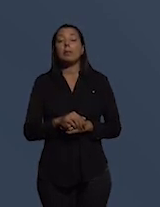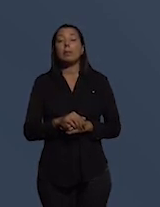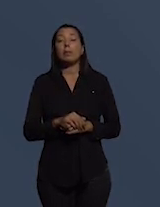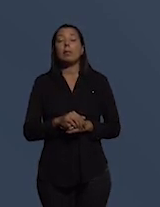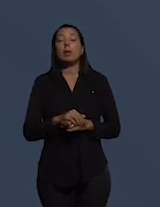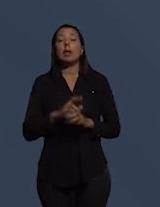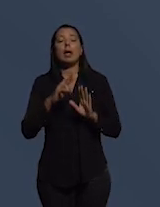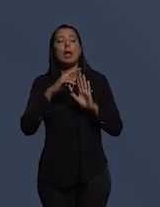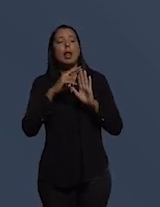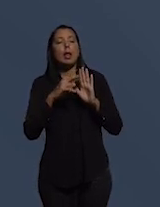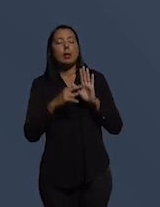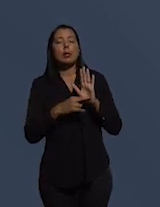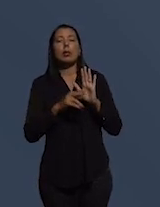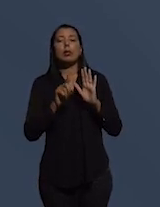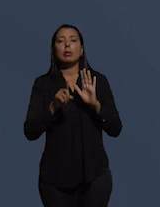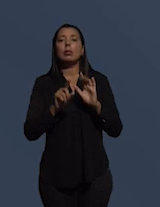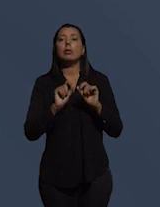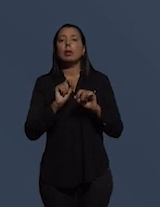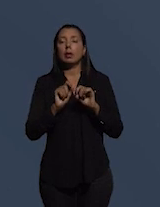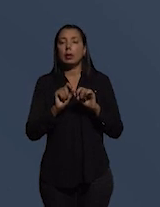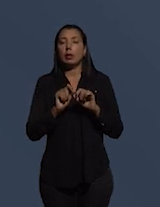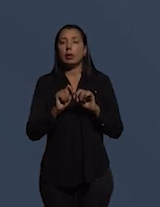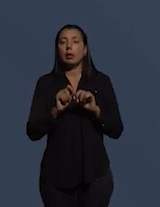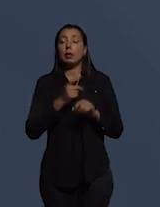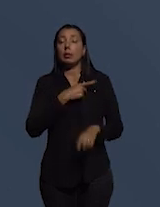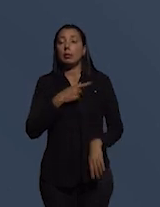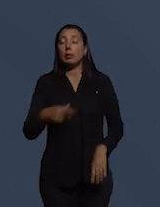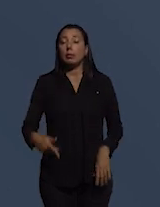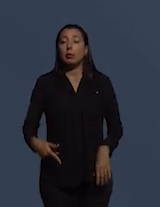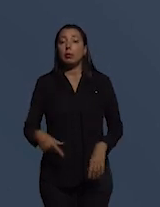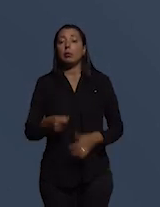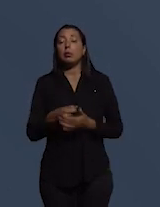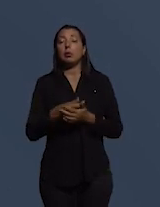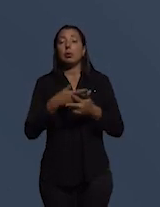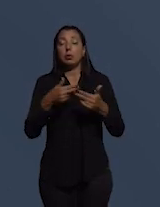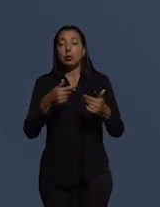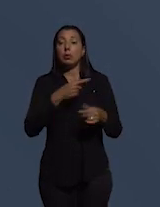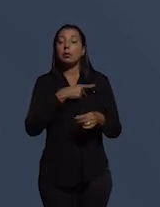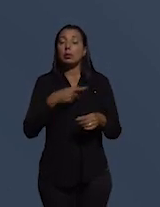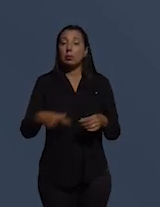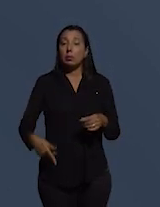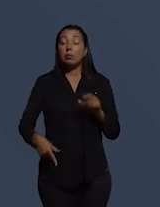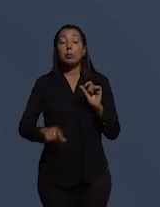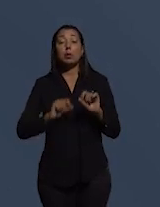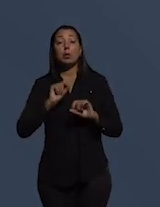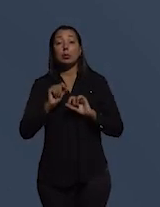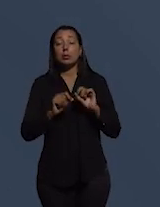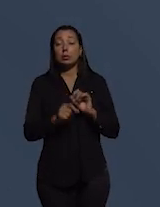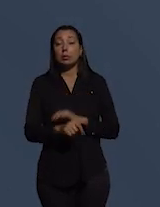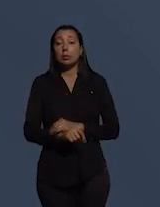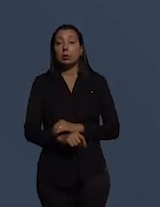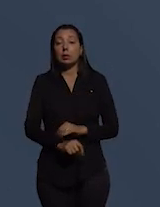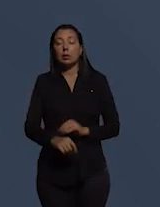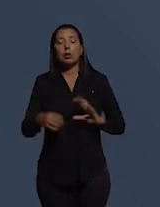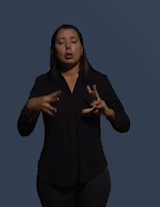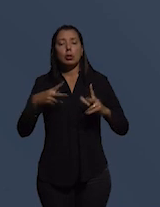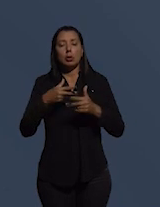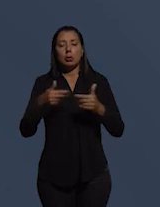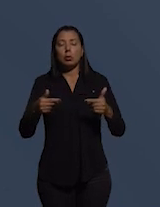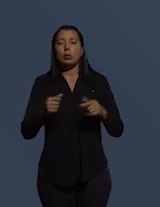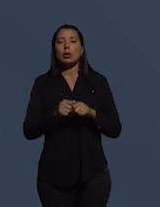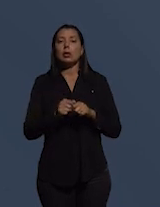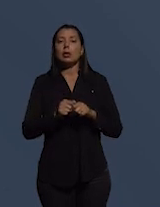relatórios de auditorias públicas de sentenças públicas todas essas coisas